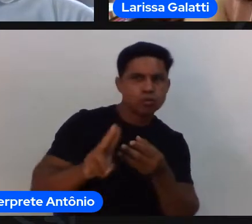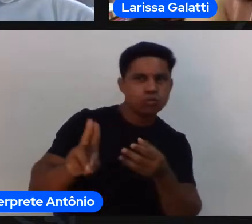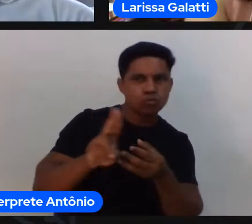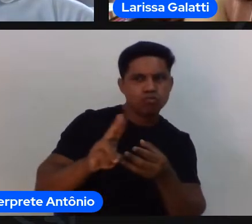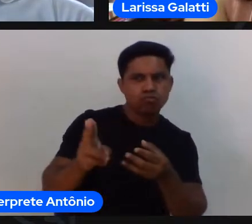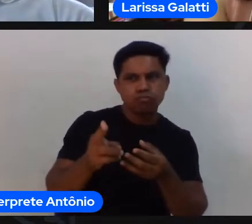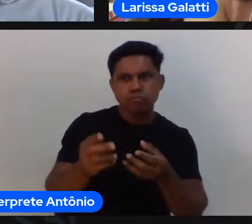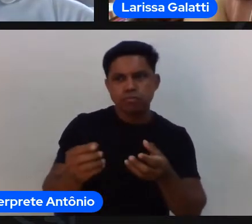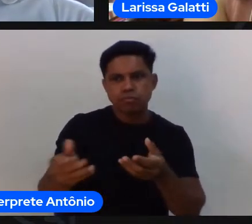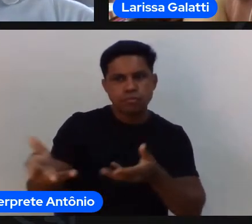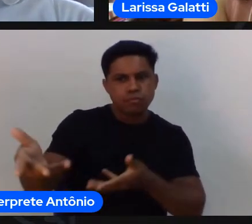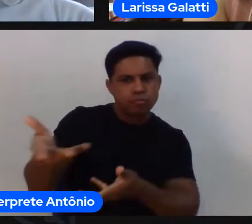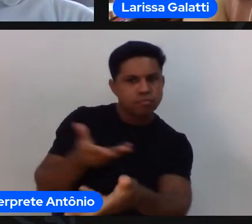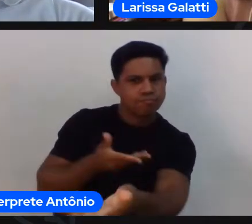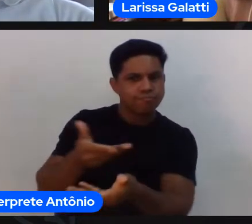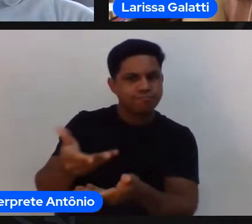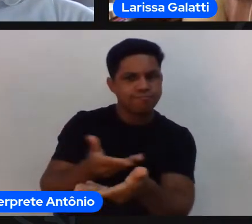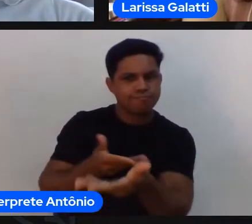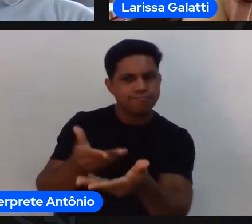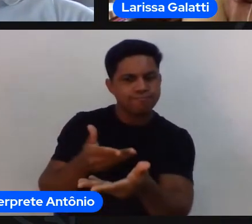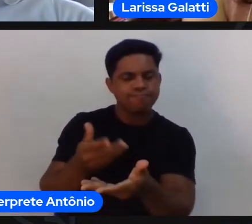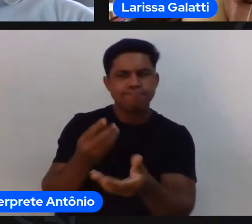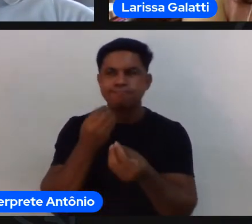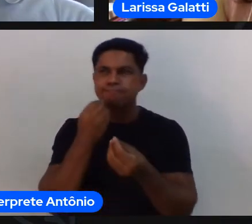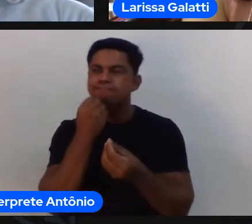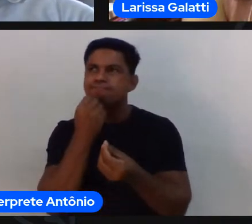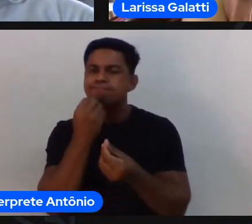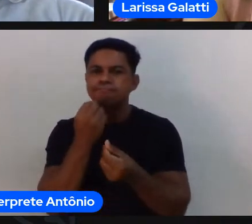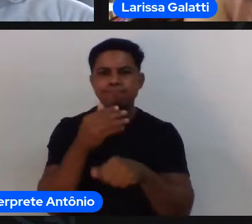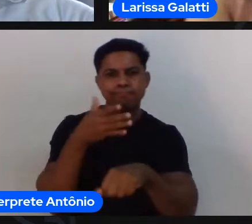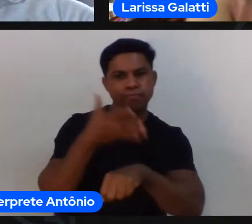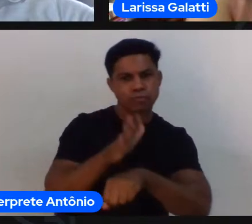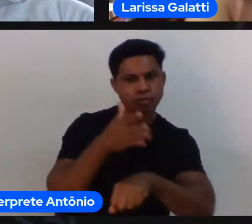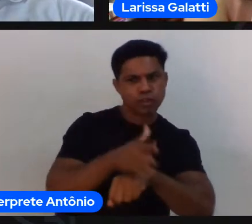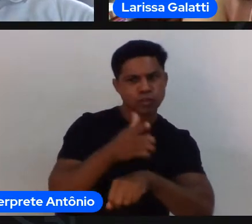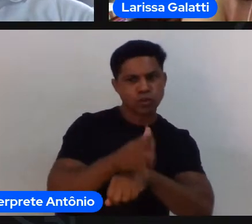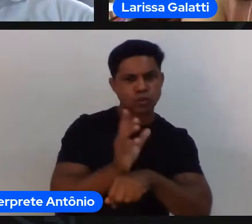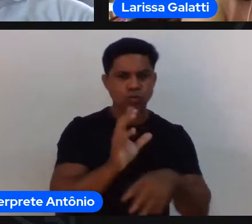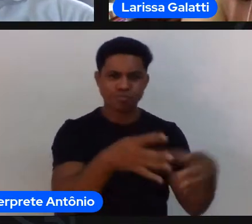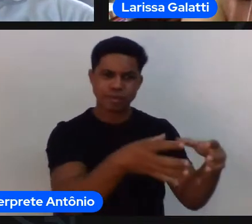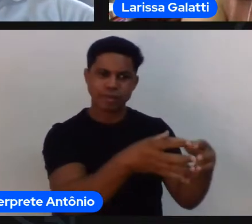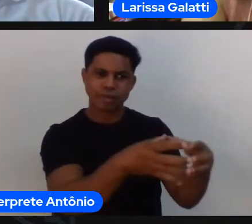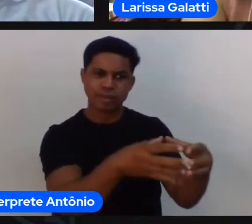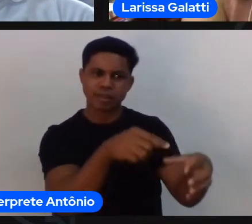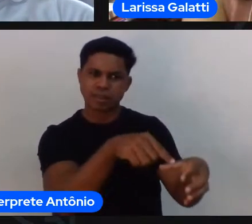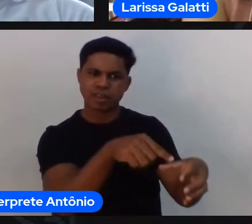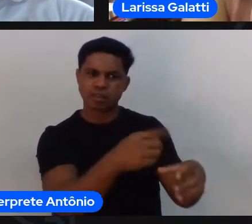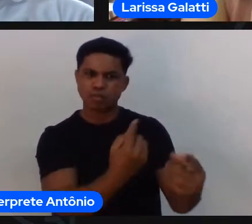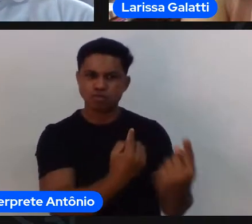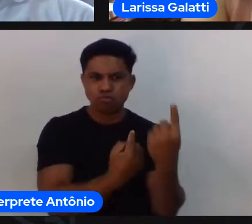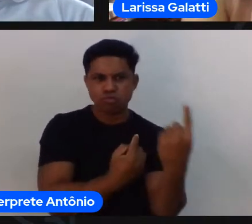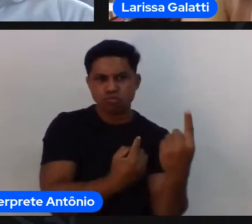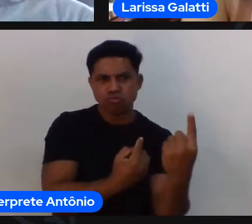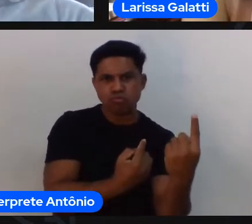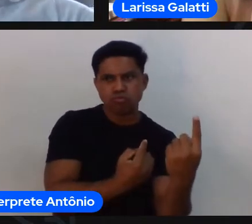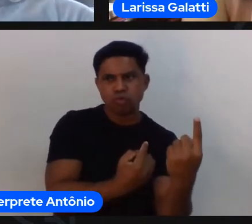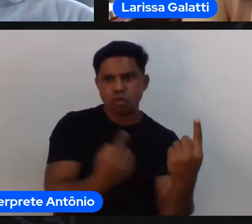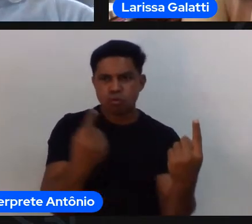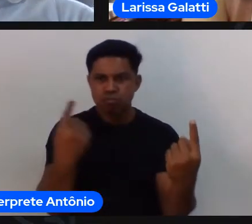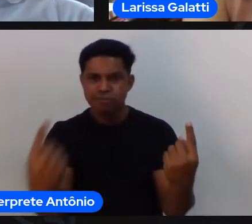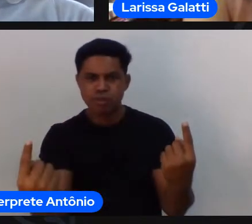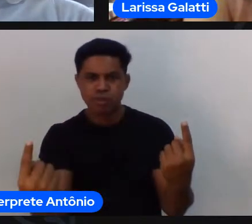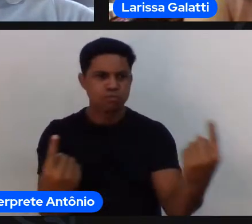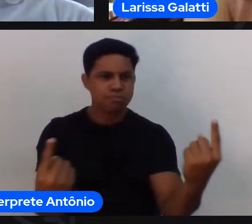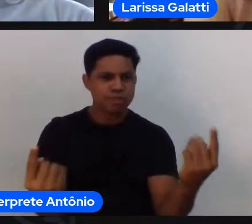não vou treinar contra cones eu vou treinar contra um adversário só ou dois contra dois né eu vou diminuir mas vou sempre respeitar as